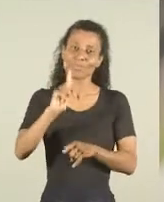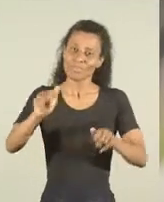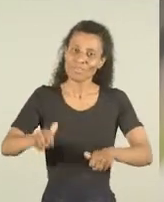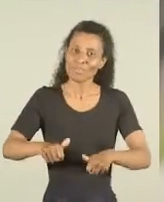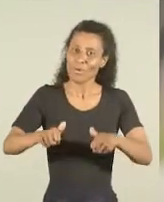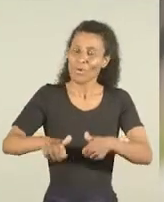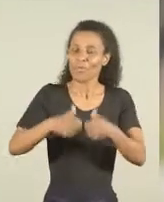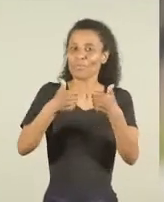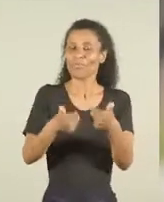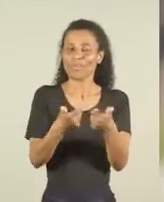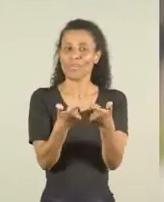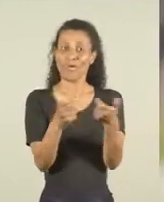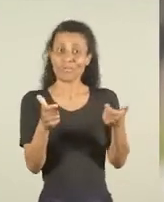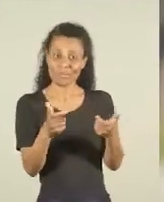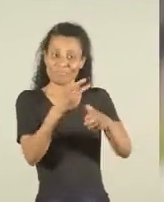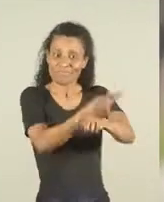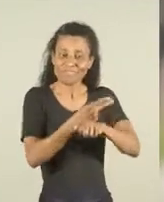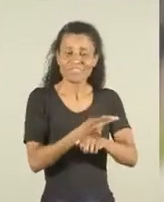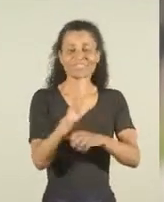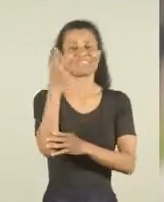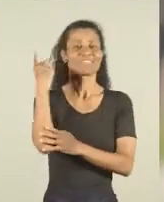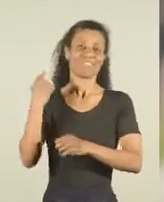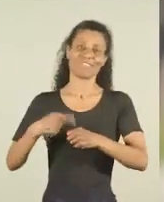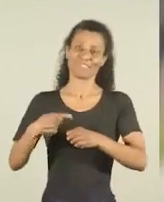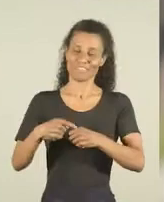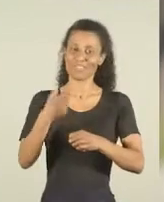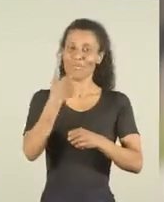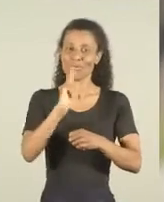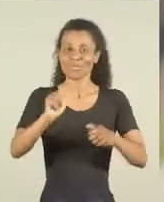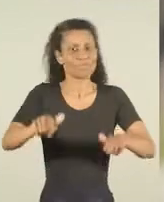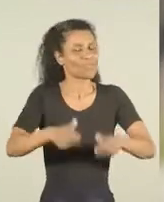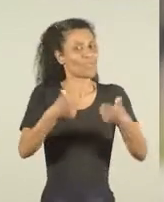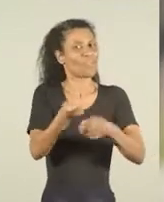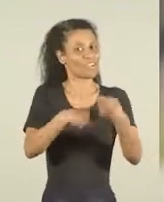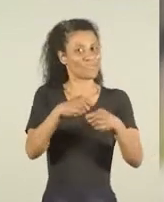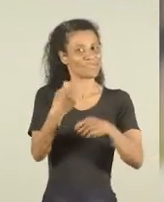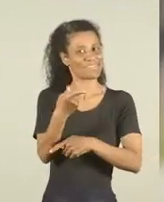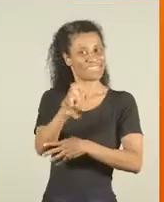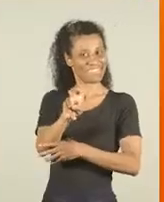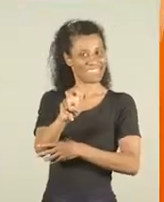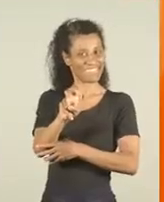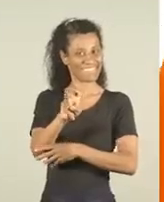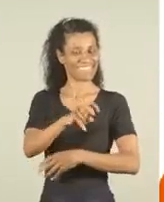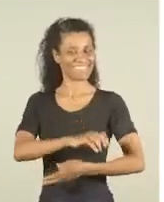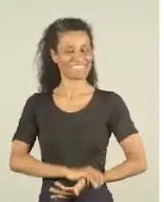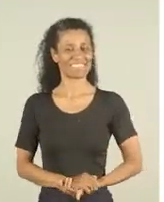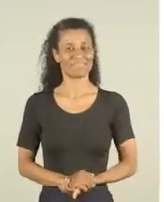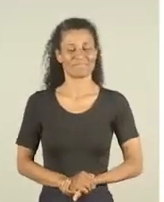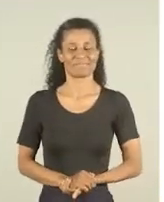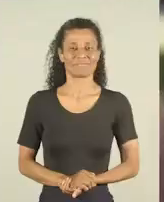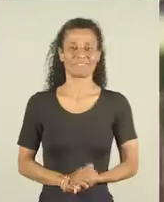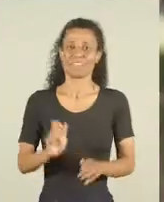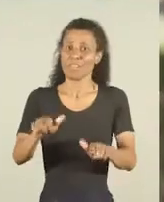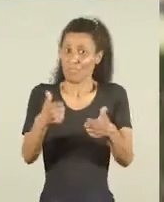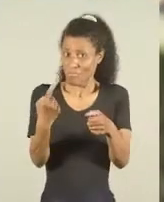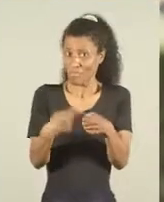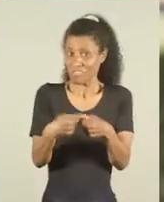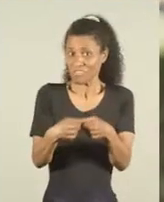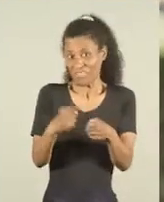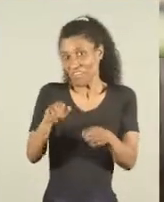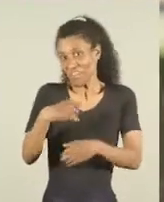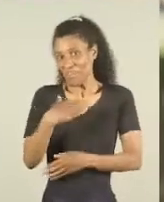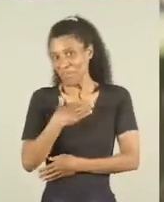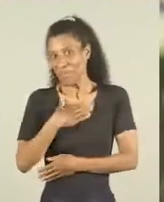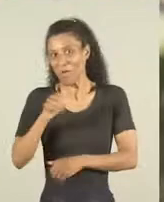oferecer o maior programa de microcrédito da história da cidade para destrapar a economia. É 15! Na melhor